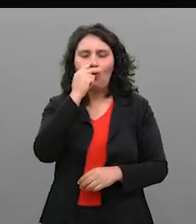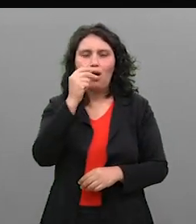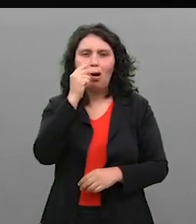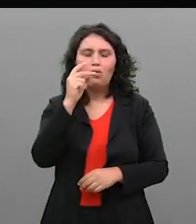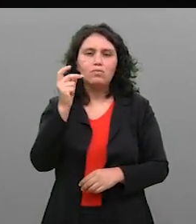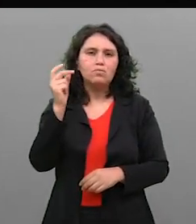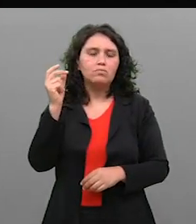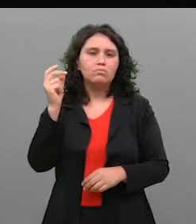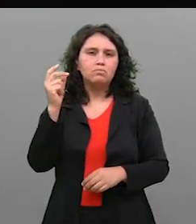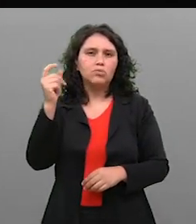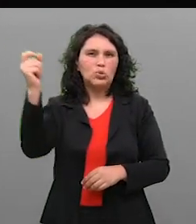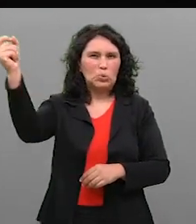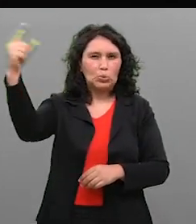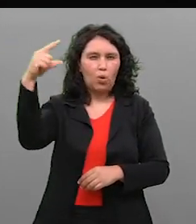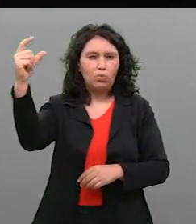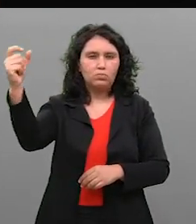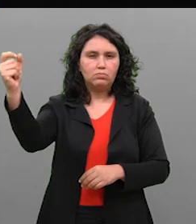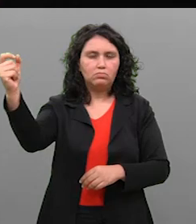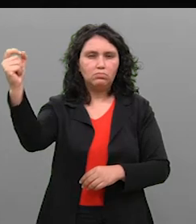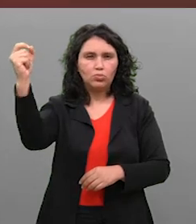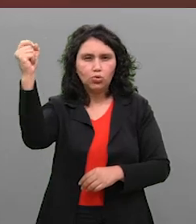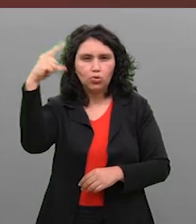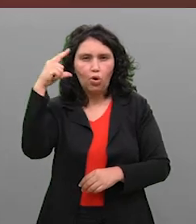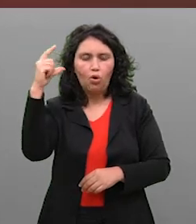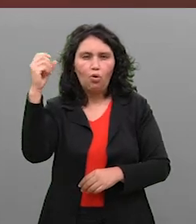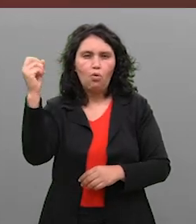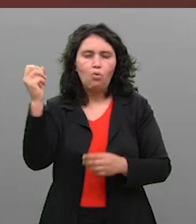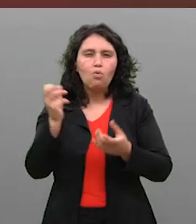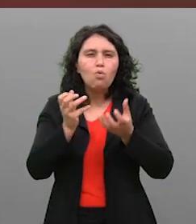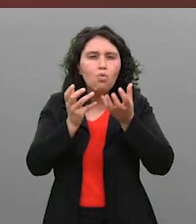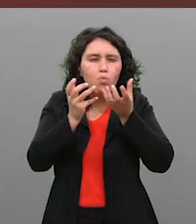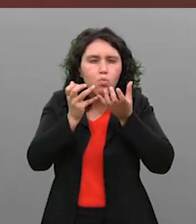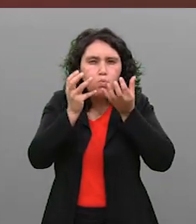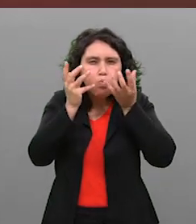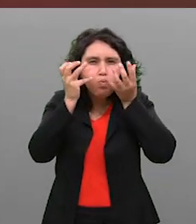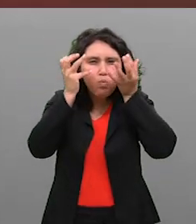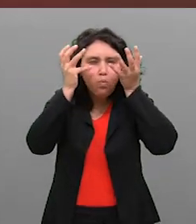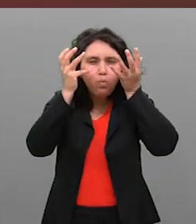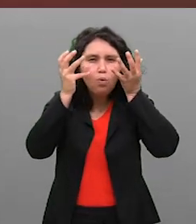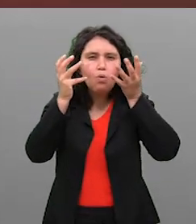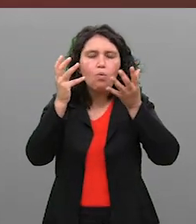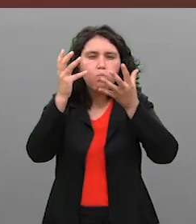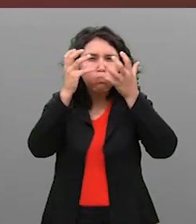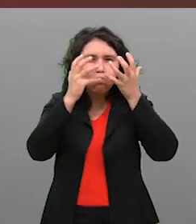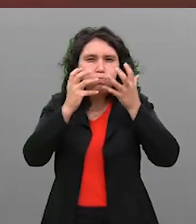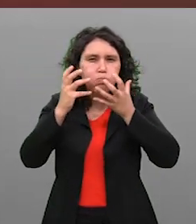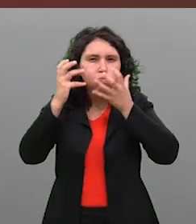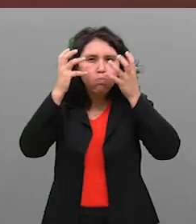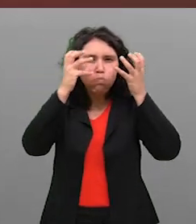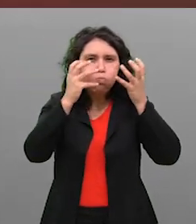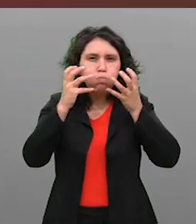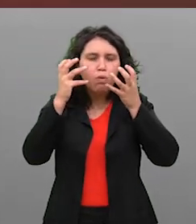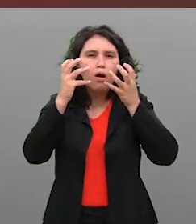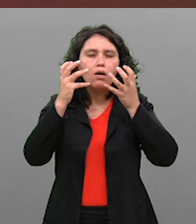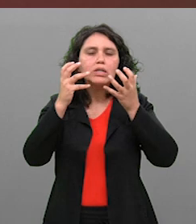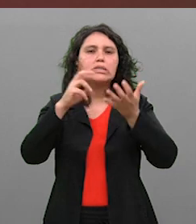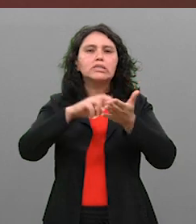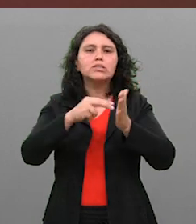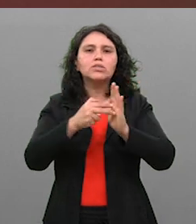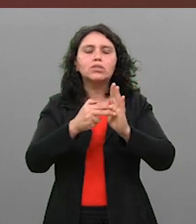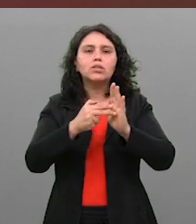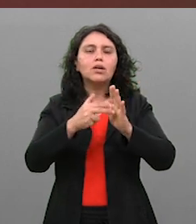queimadura solar, uma queimadura por qualquer fonte quente de segundo grau. Isso gera bolha, gera o